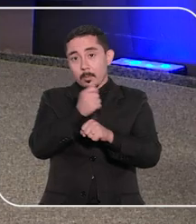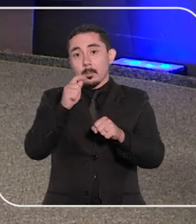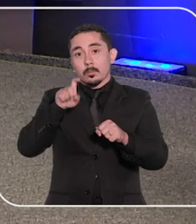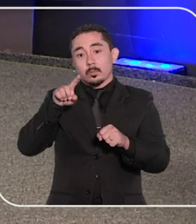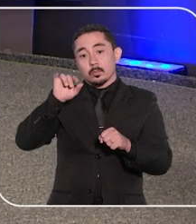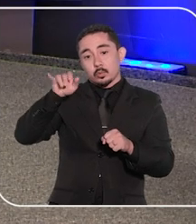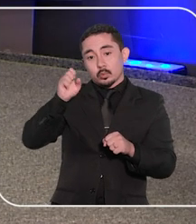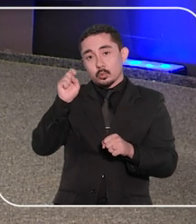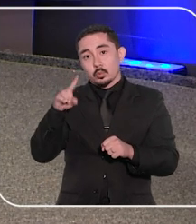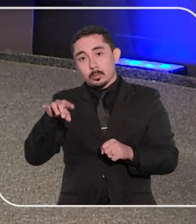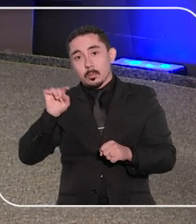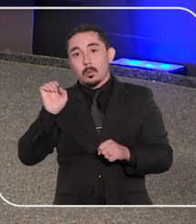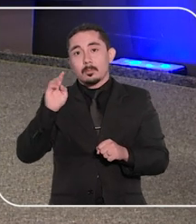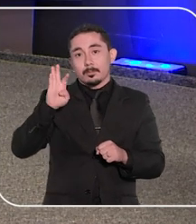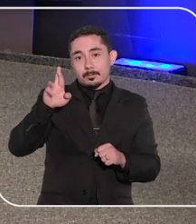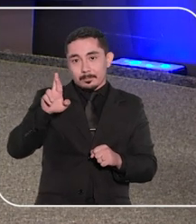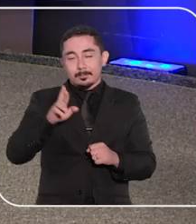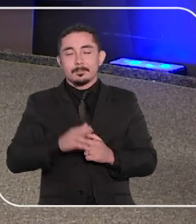.jus.br